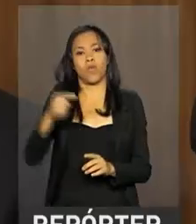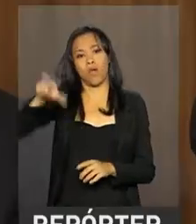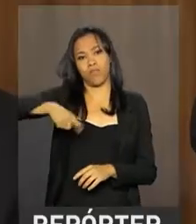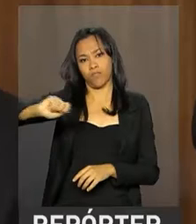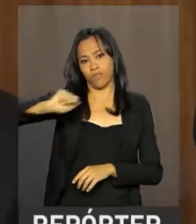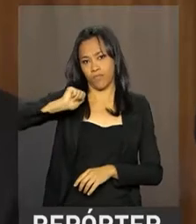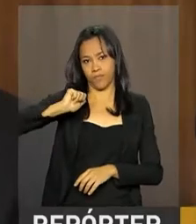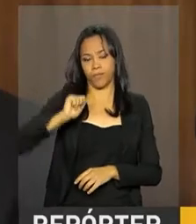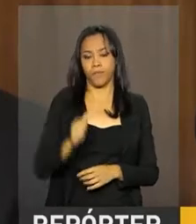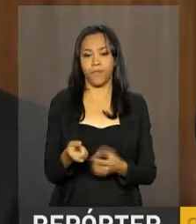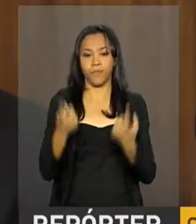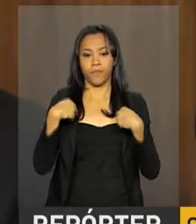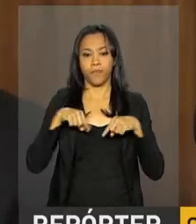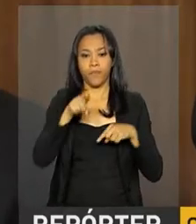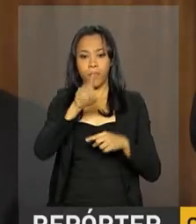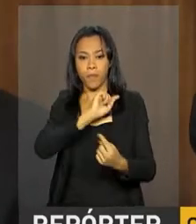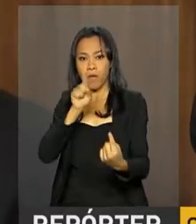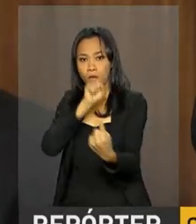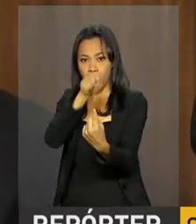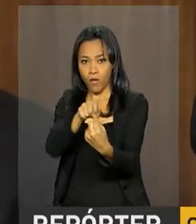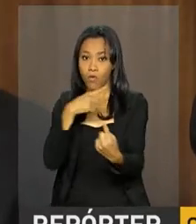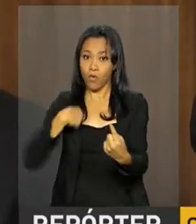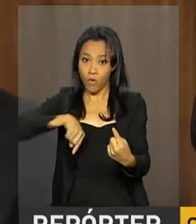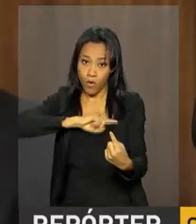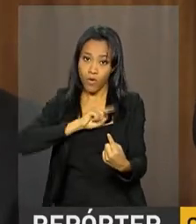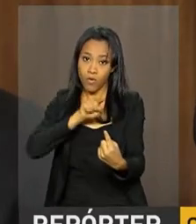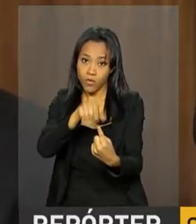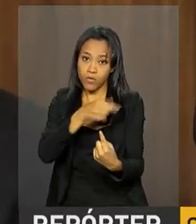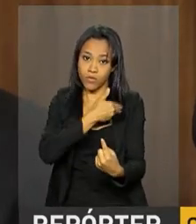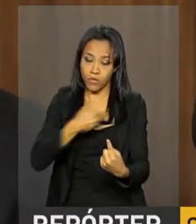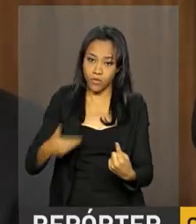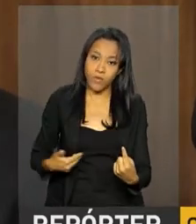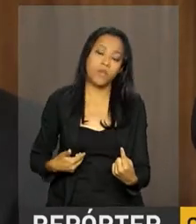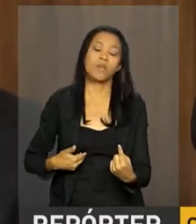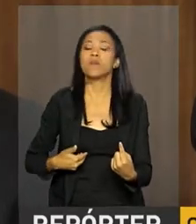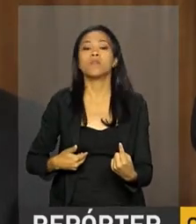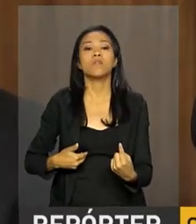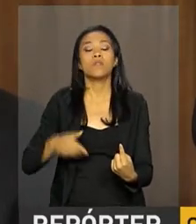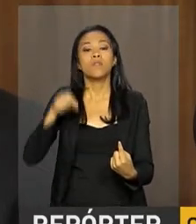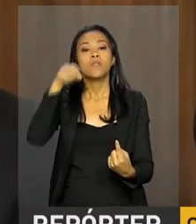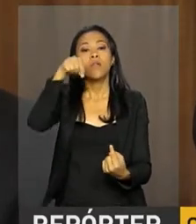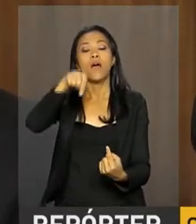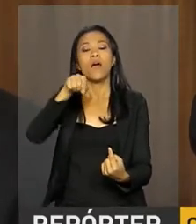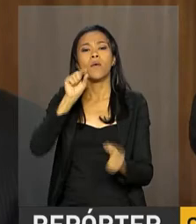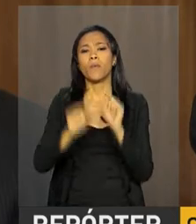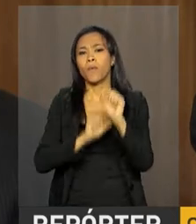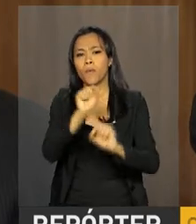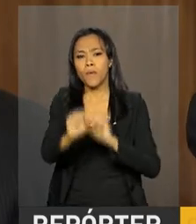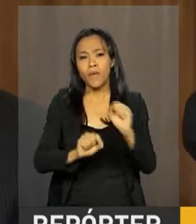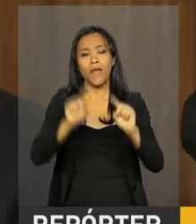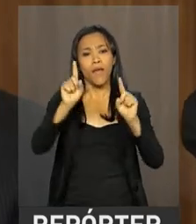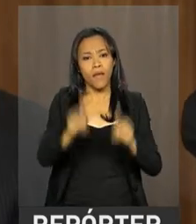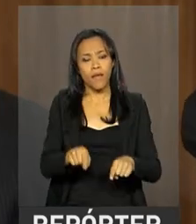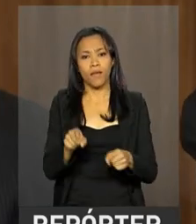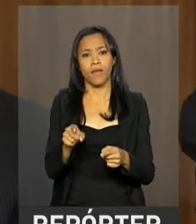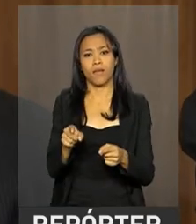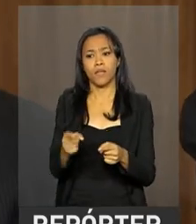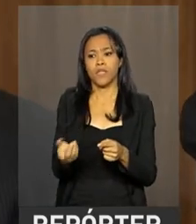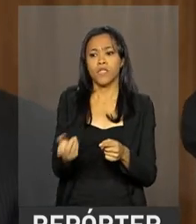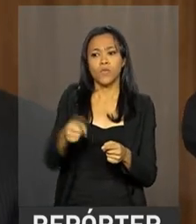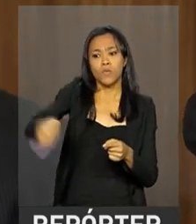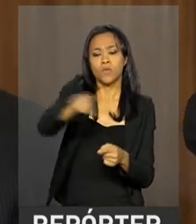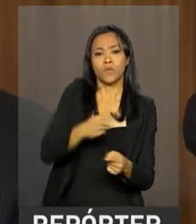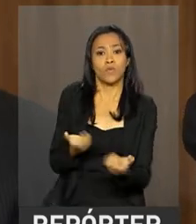O foco maior nosso, e com recursos majoritariamente federais, vai ser no resgate dos